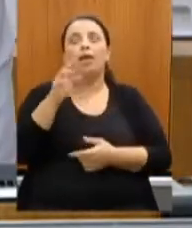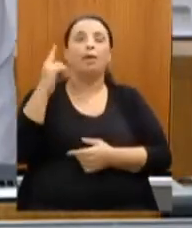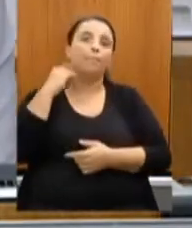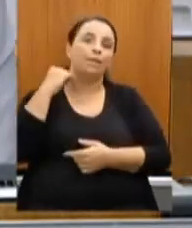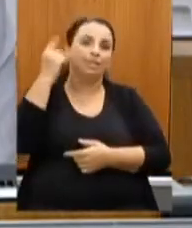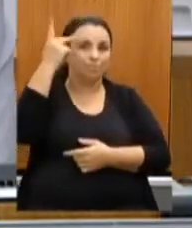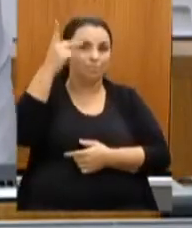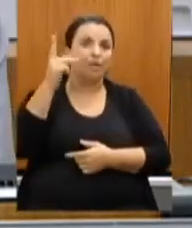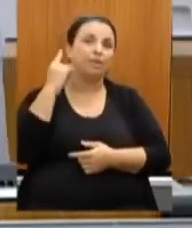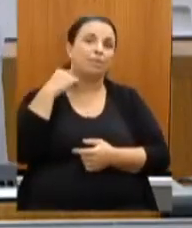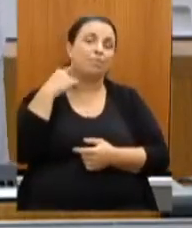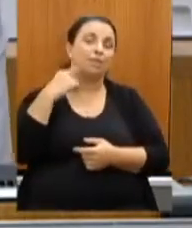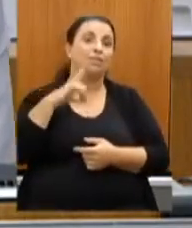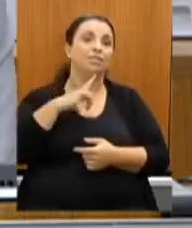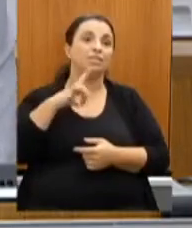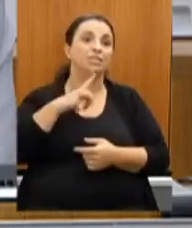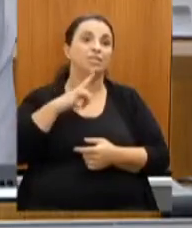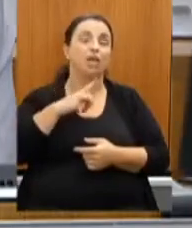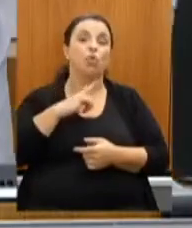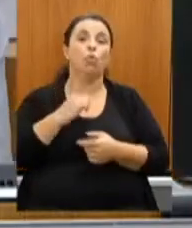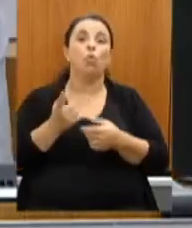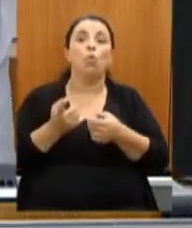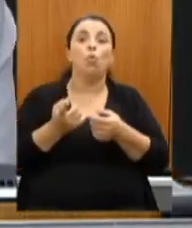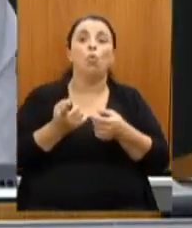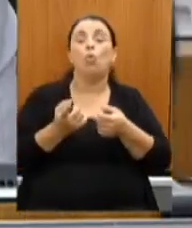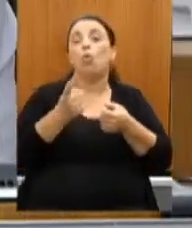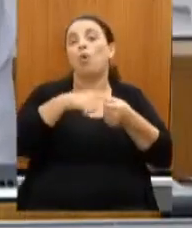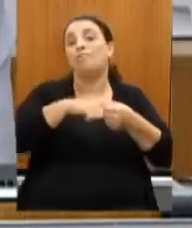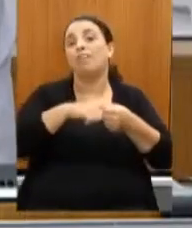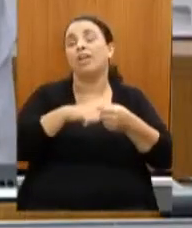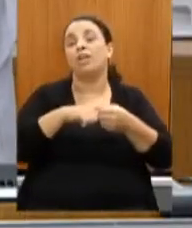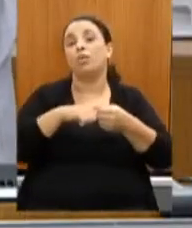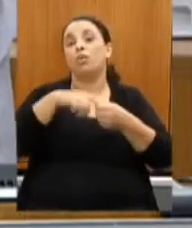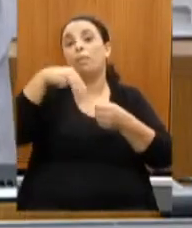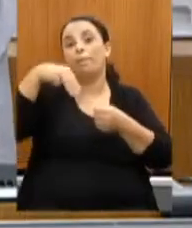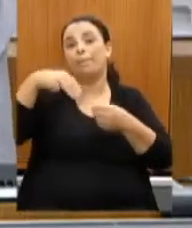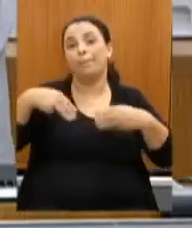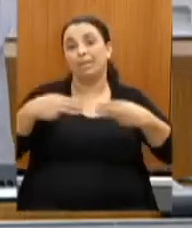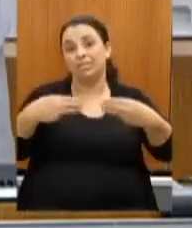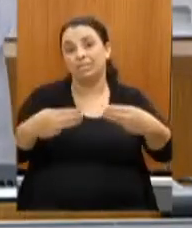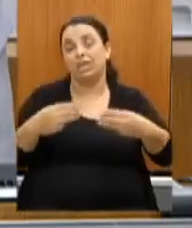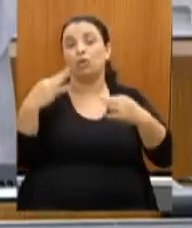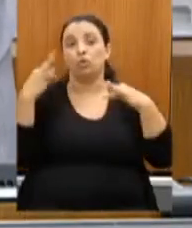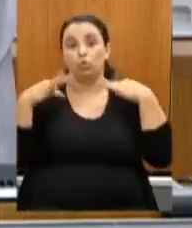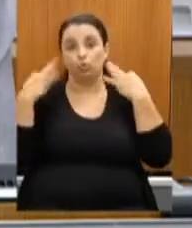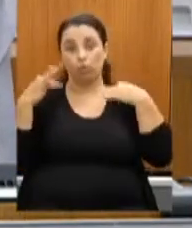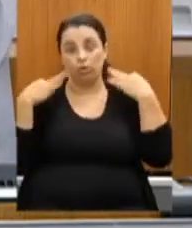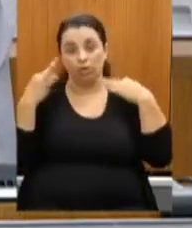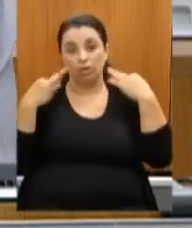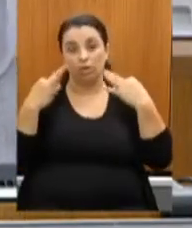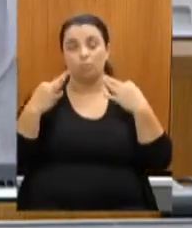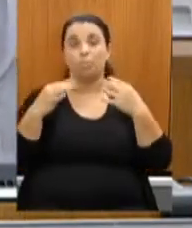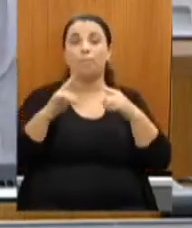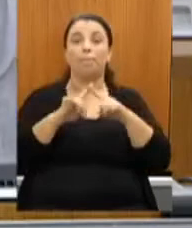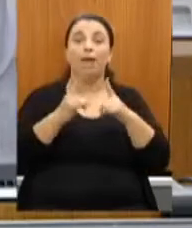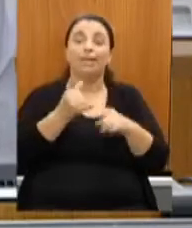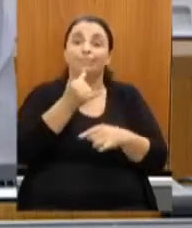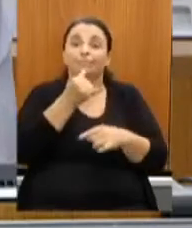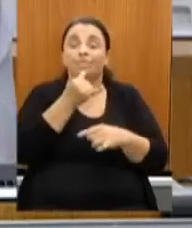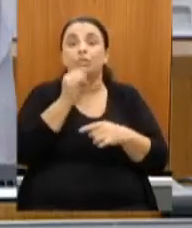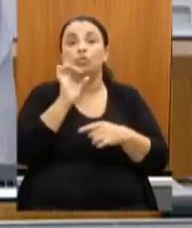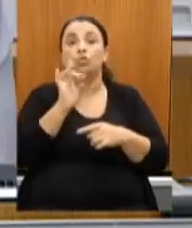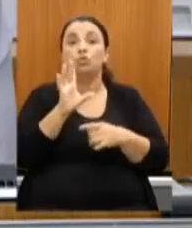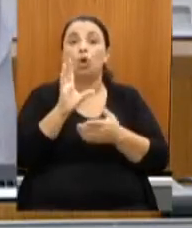firmado com o ministério do turismo infelizmente nós ainda nós colocamos é somente uma